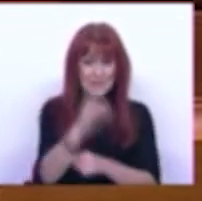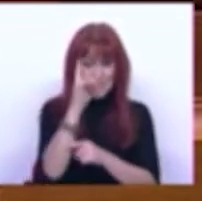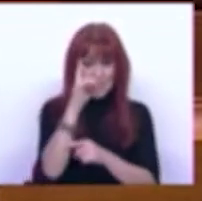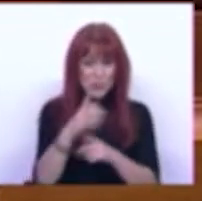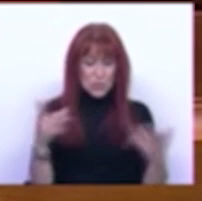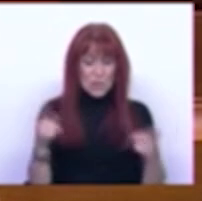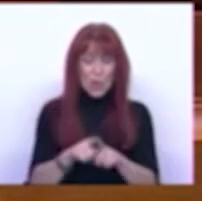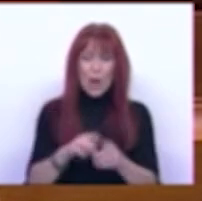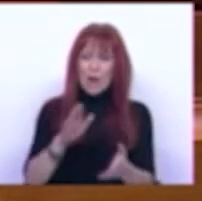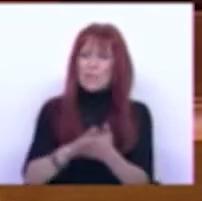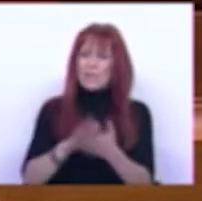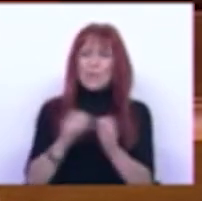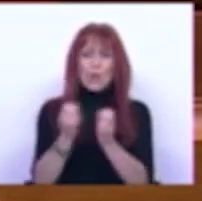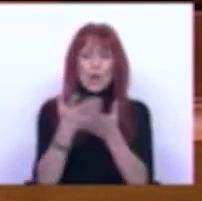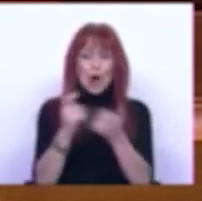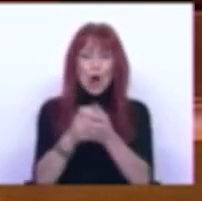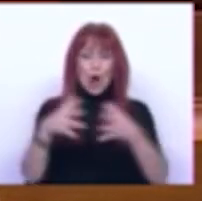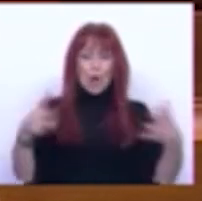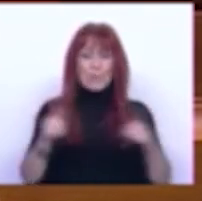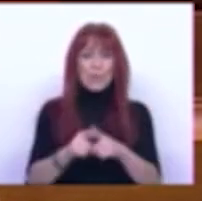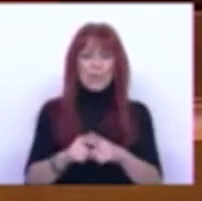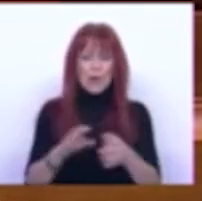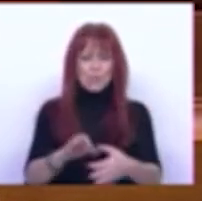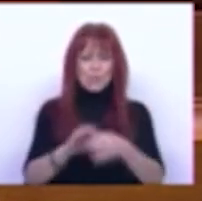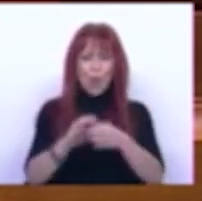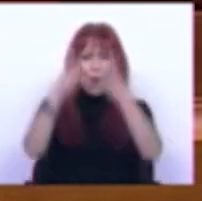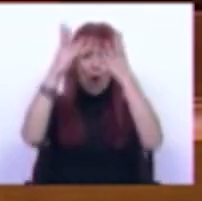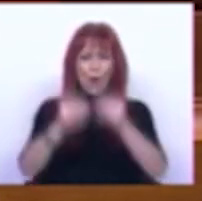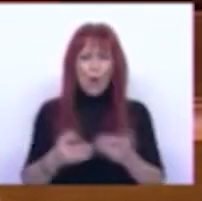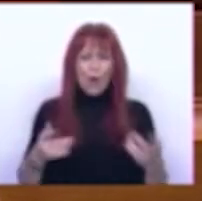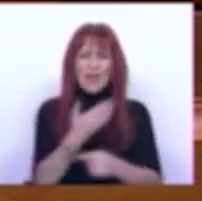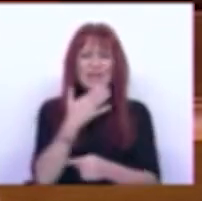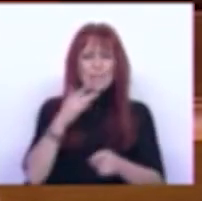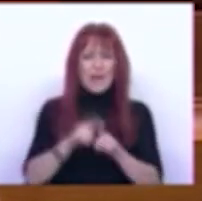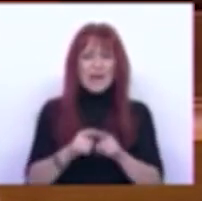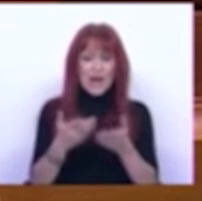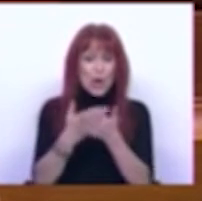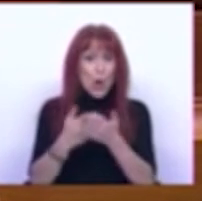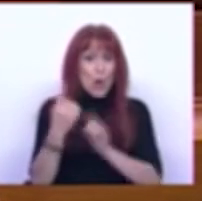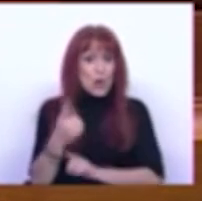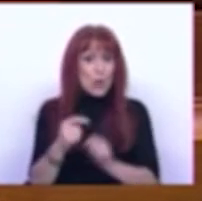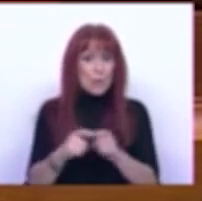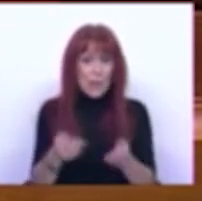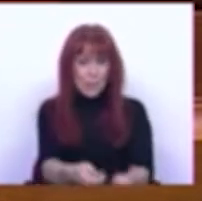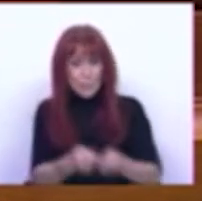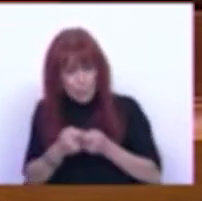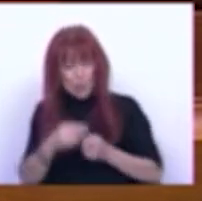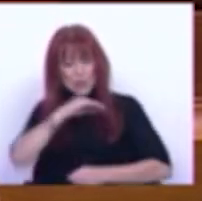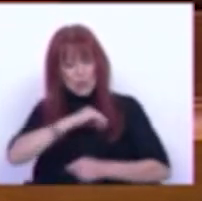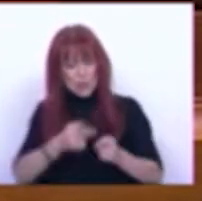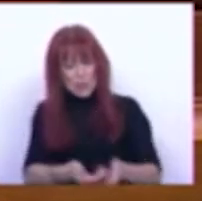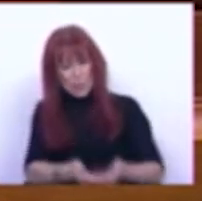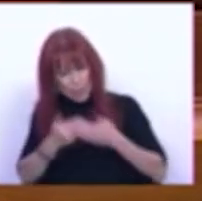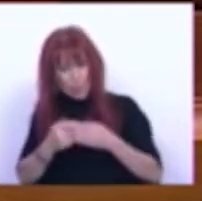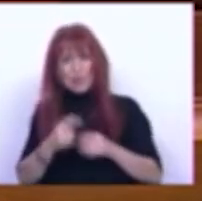ficou provado que o crescimento económico e a consolidação orçamental dependem de uma economia que puxe pelos salários que